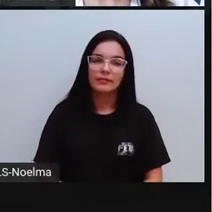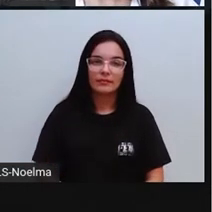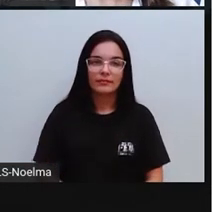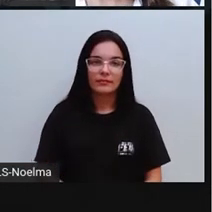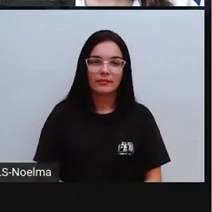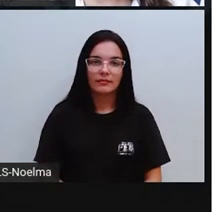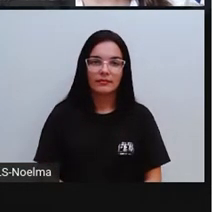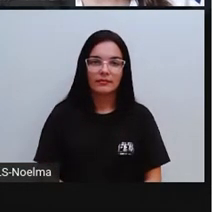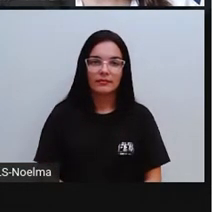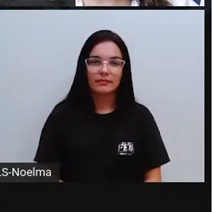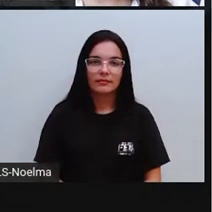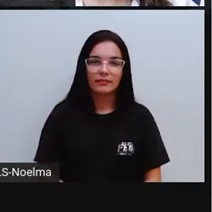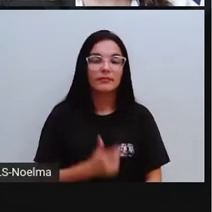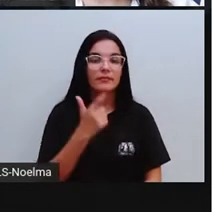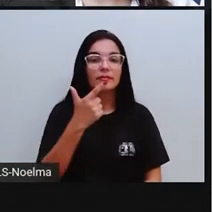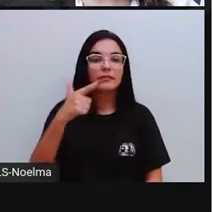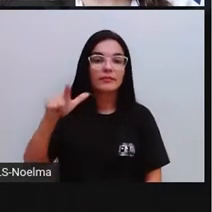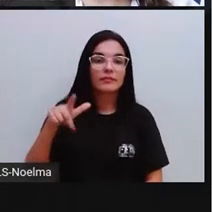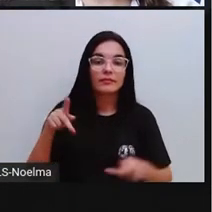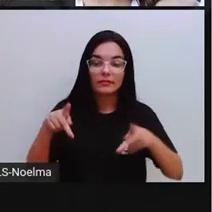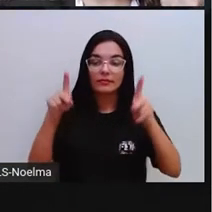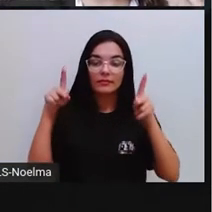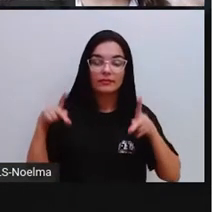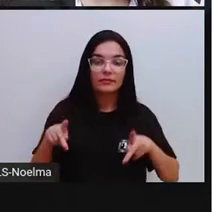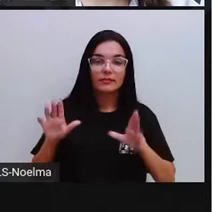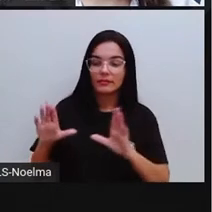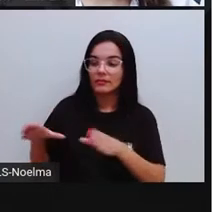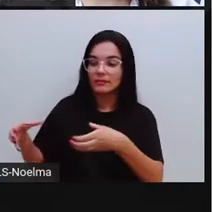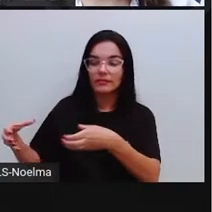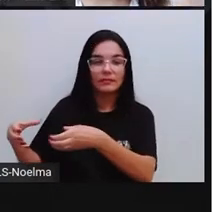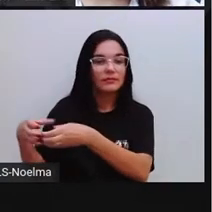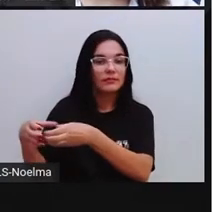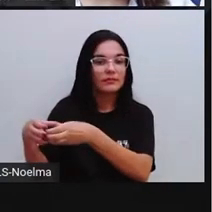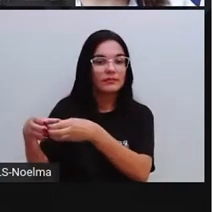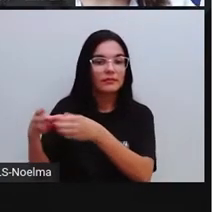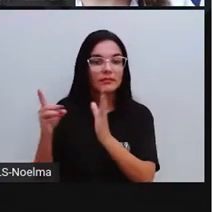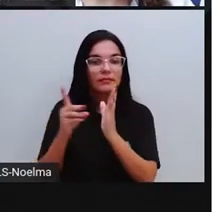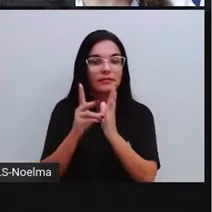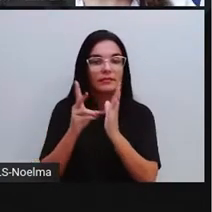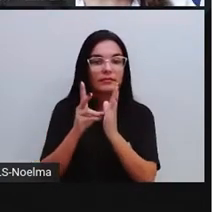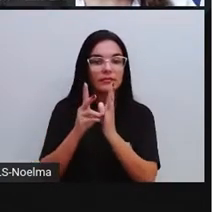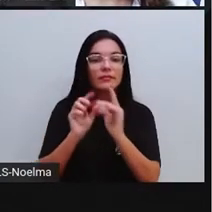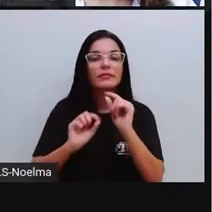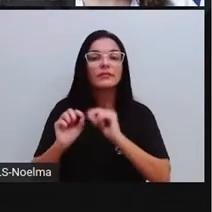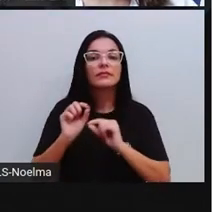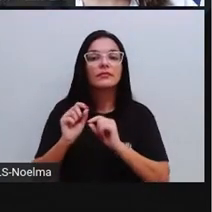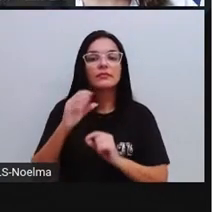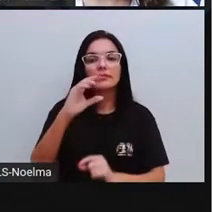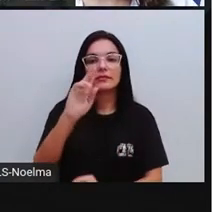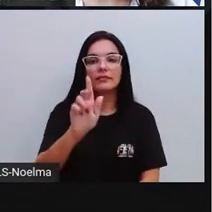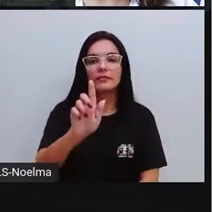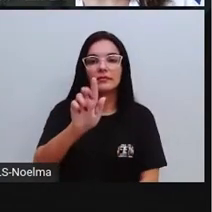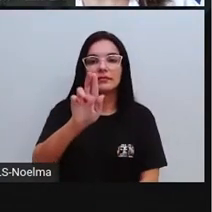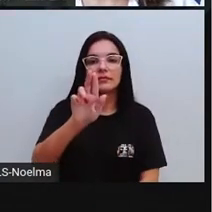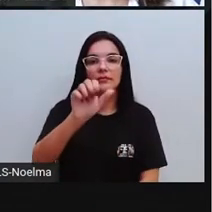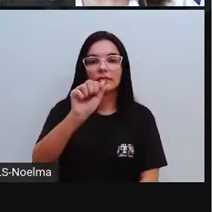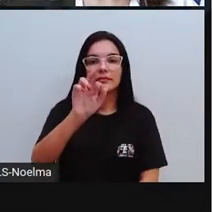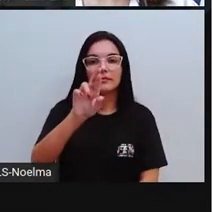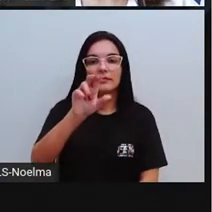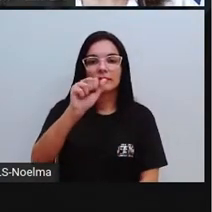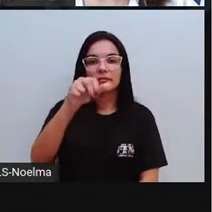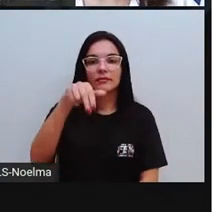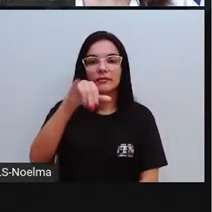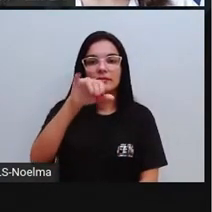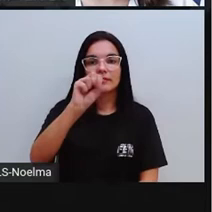Olha lá, um outro povo indígena, tá? Povos guaranis, certo?